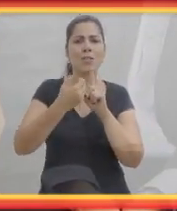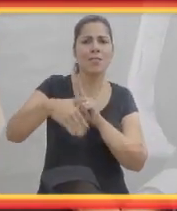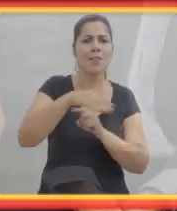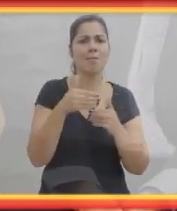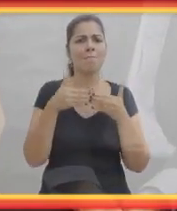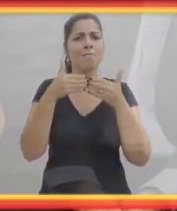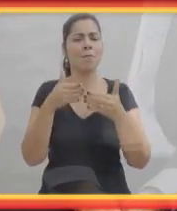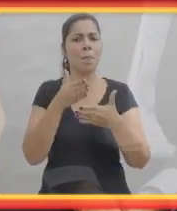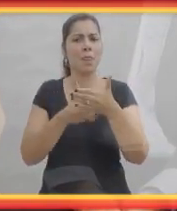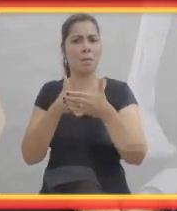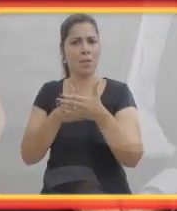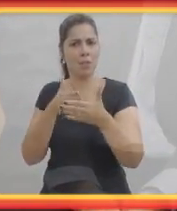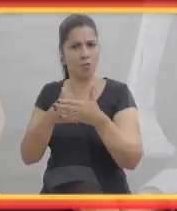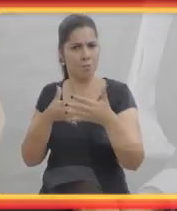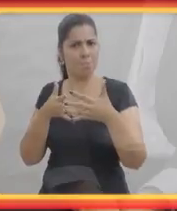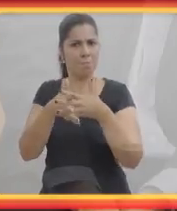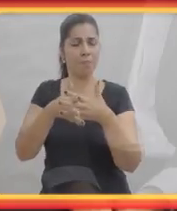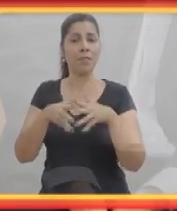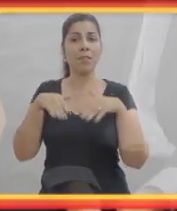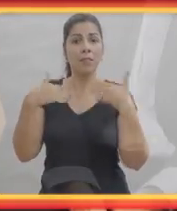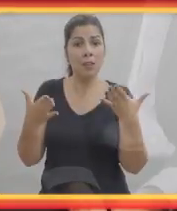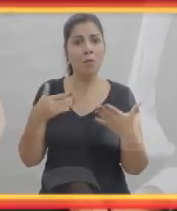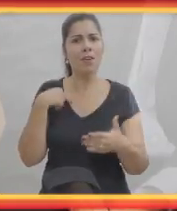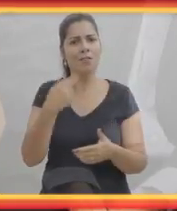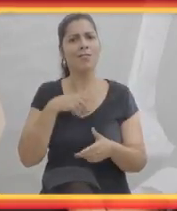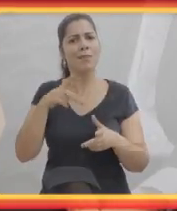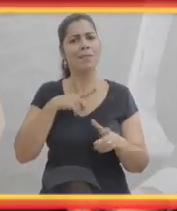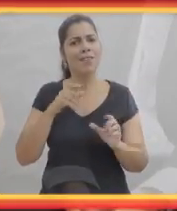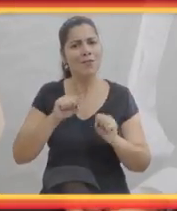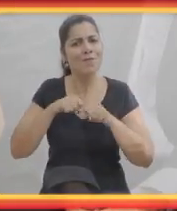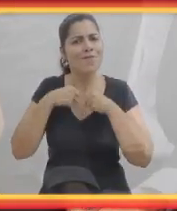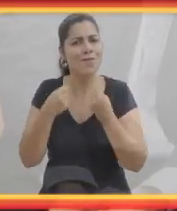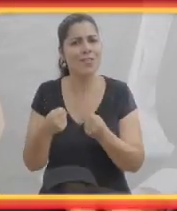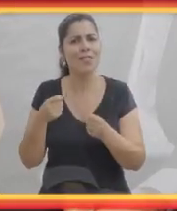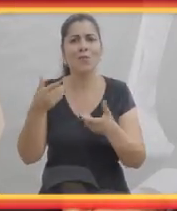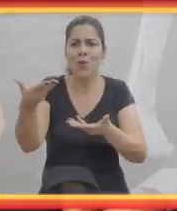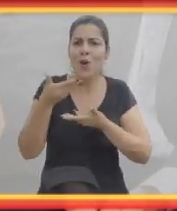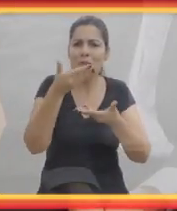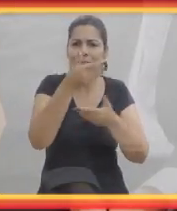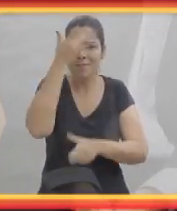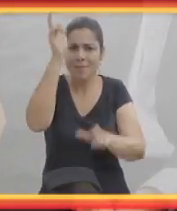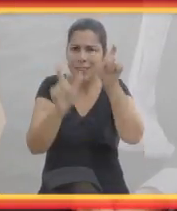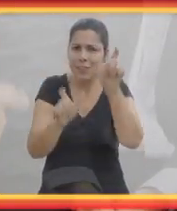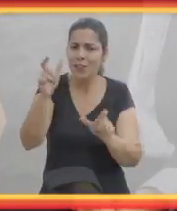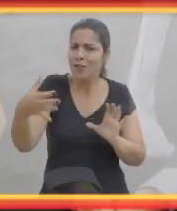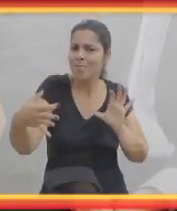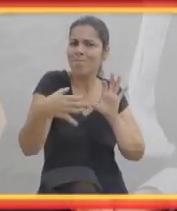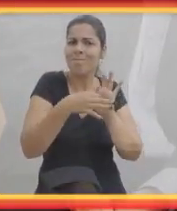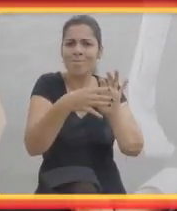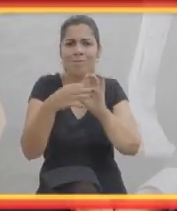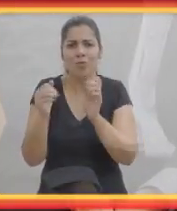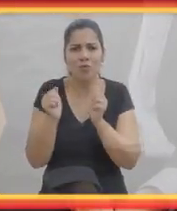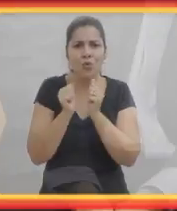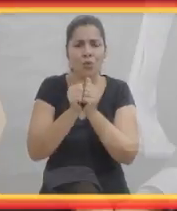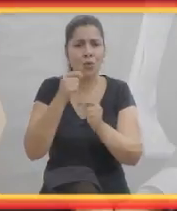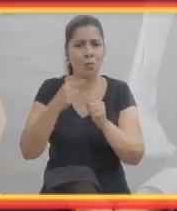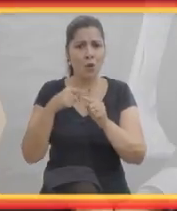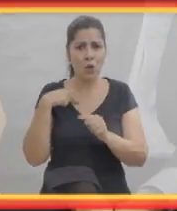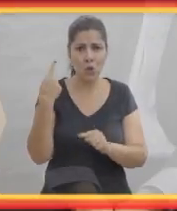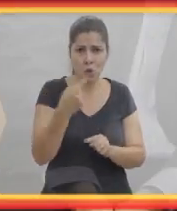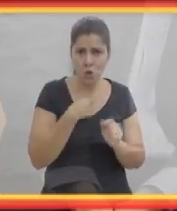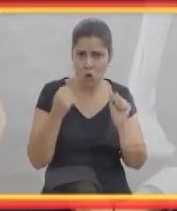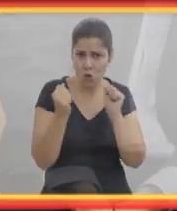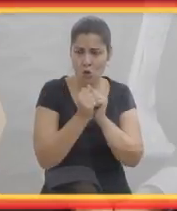não só a forma como a gente lida com nossos problemas de saúde, mas a forma como a gente lida com a sociedade diante das nossas limitações.